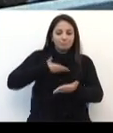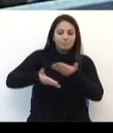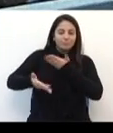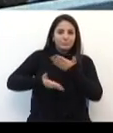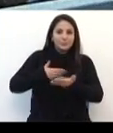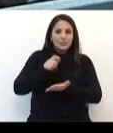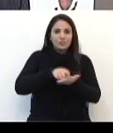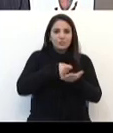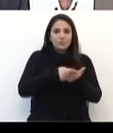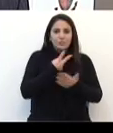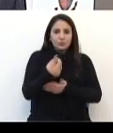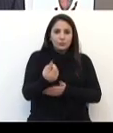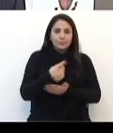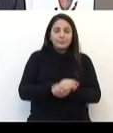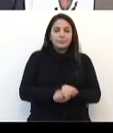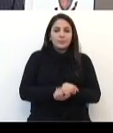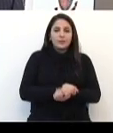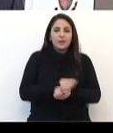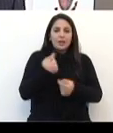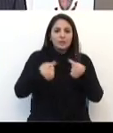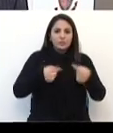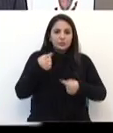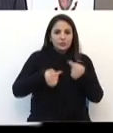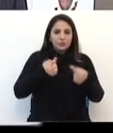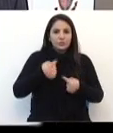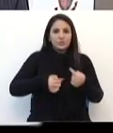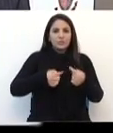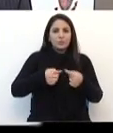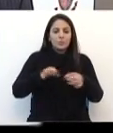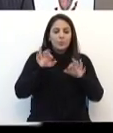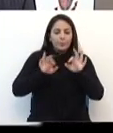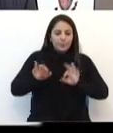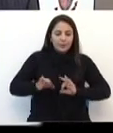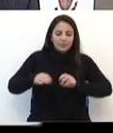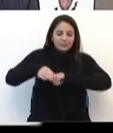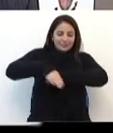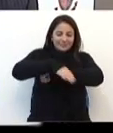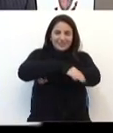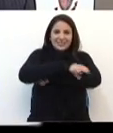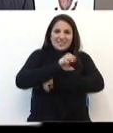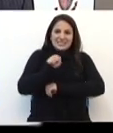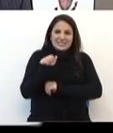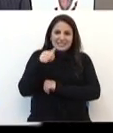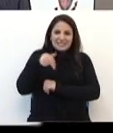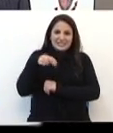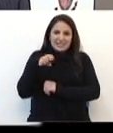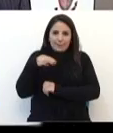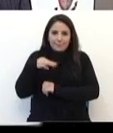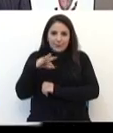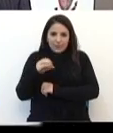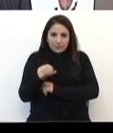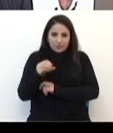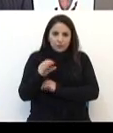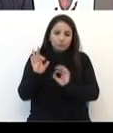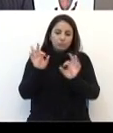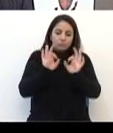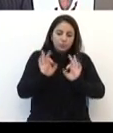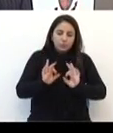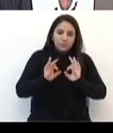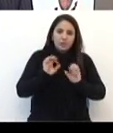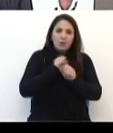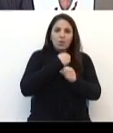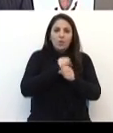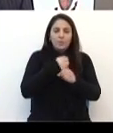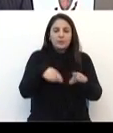envolvimento. Por exemplo, a discussão sobre o plano de saneamento básico do município, com o cronograma de todas essas